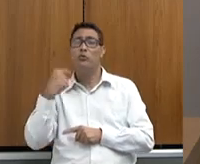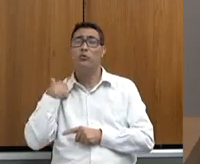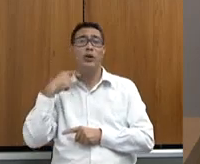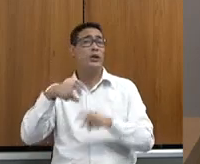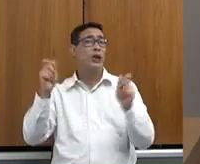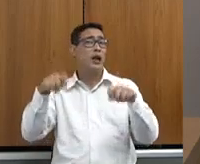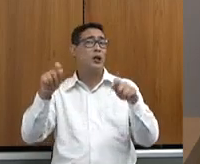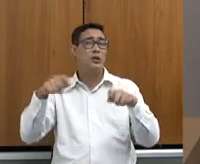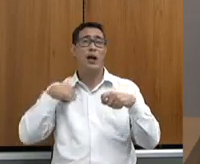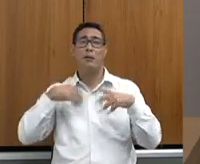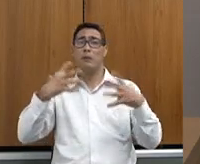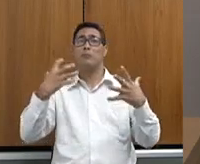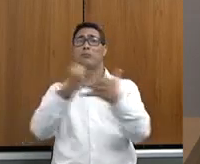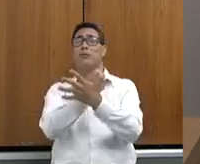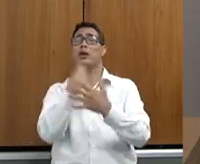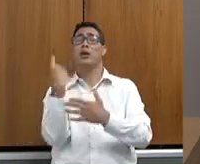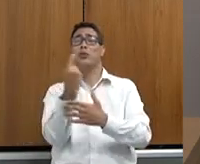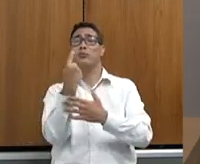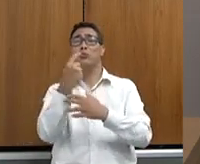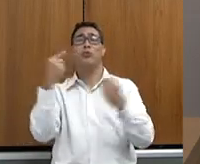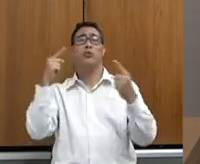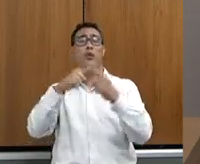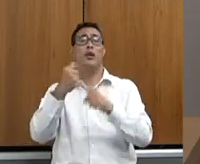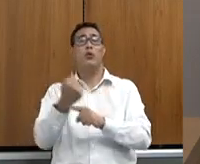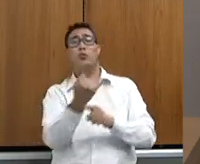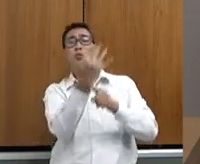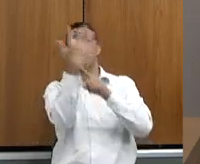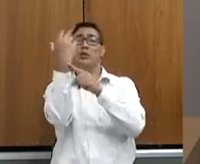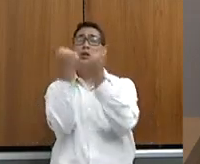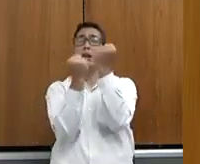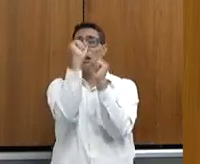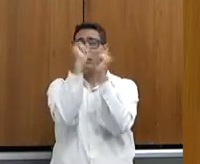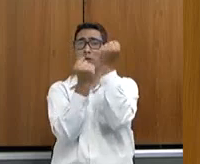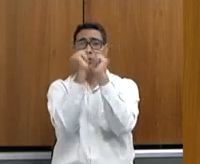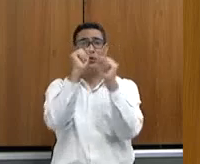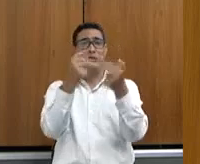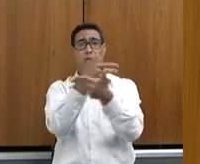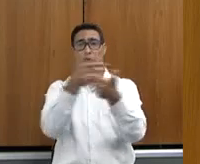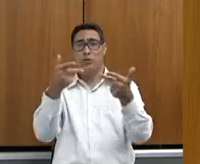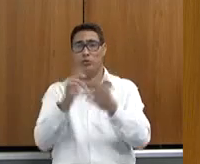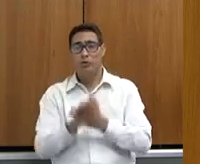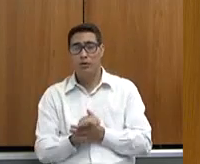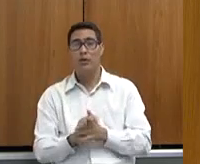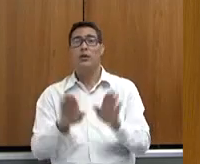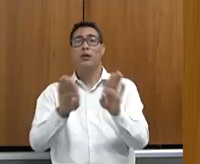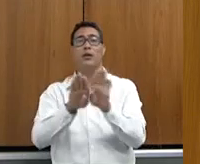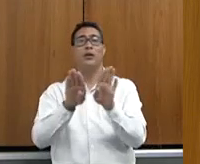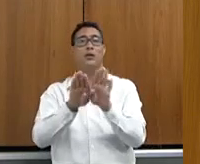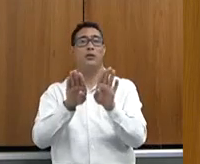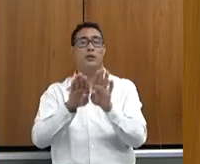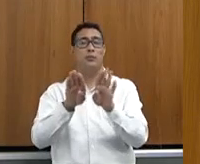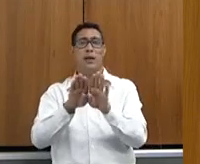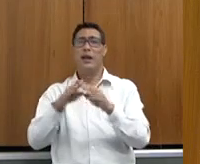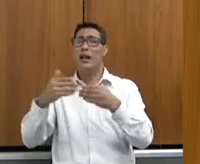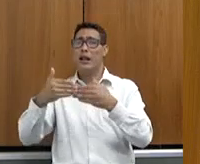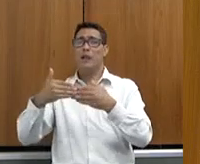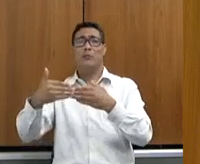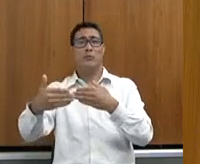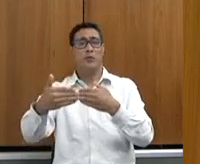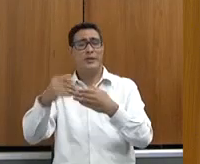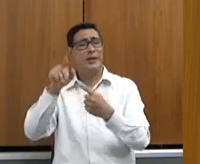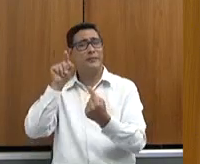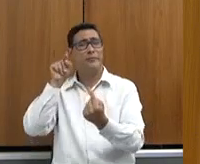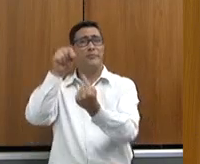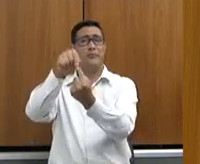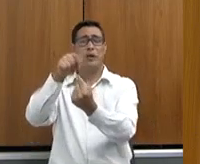abraçar esse número de indústrias, nem o governo federal, nem o governo estadual. Lá na ponta, você consegue fazer isso. Lá na